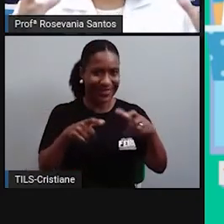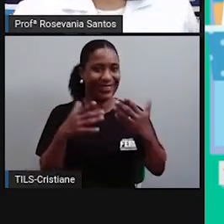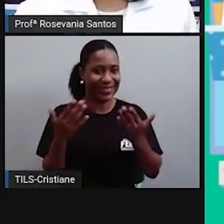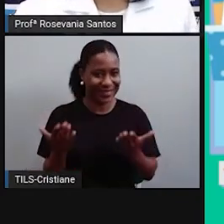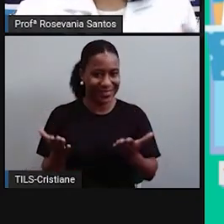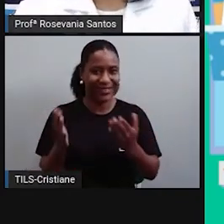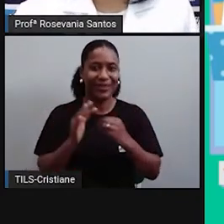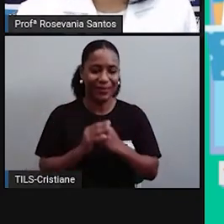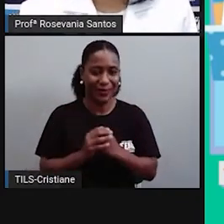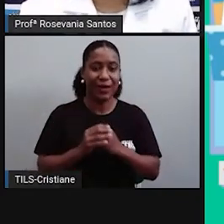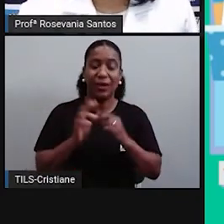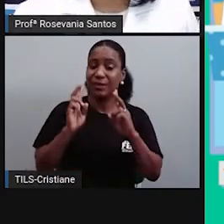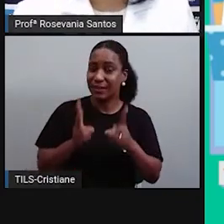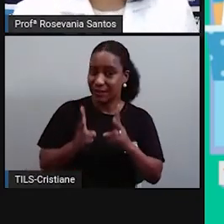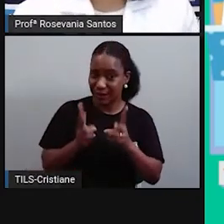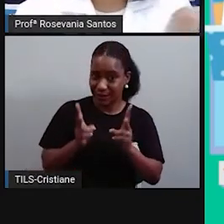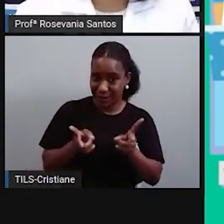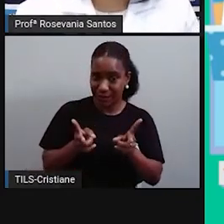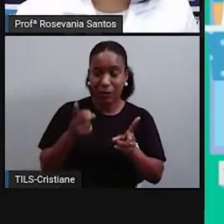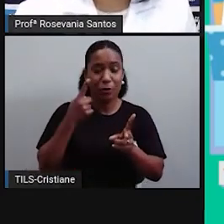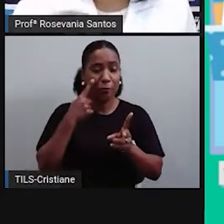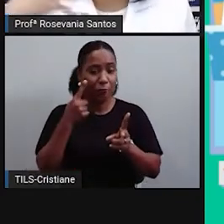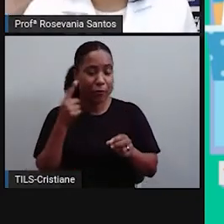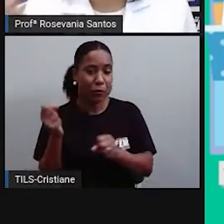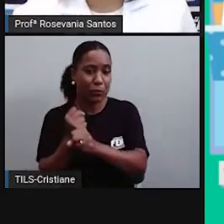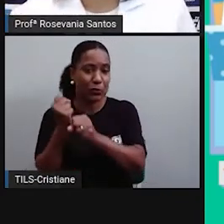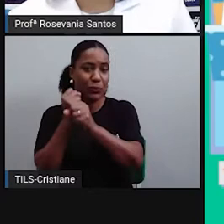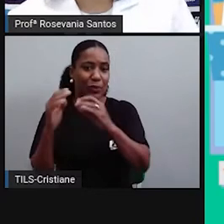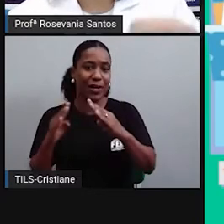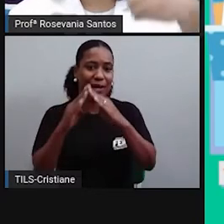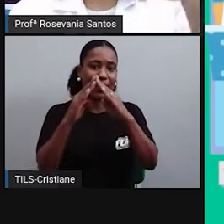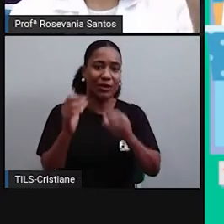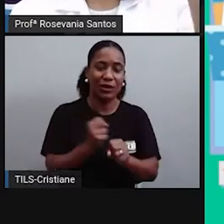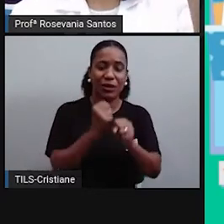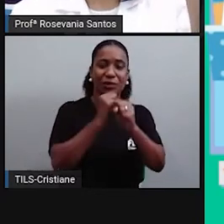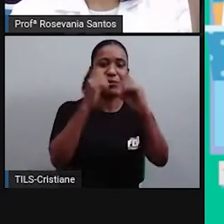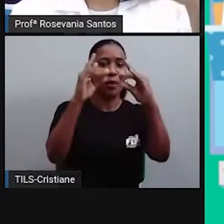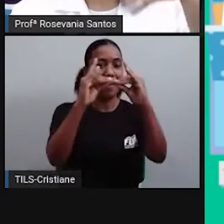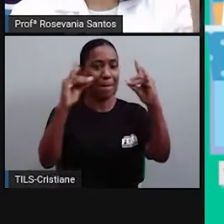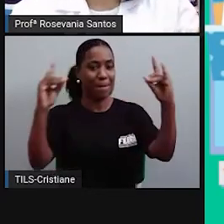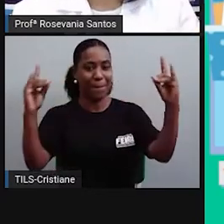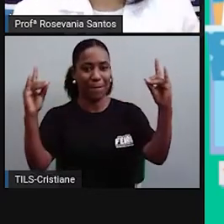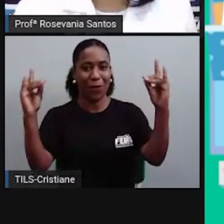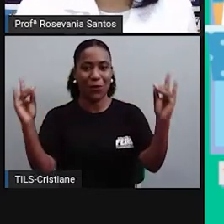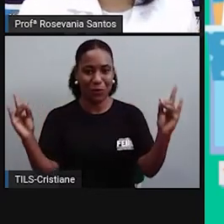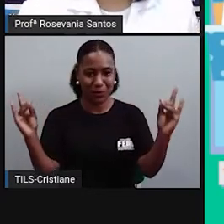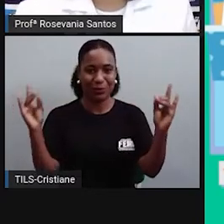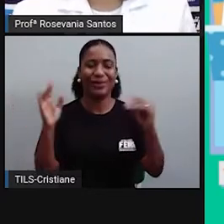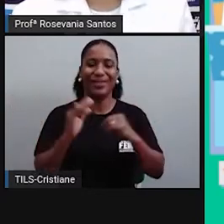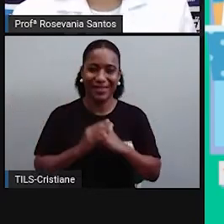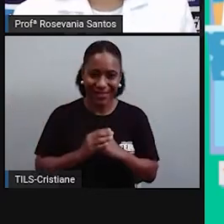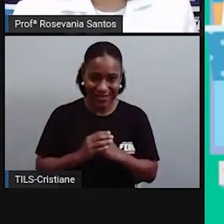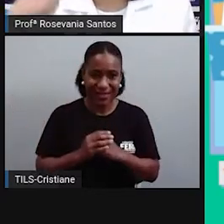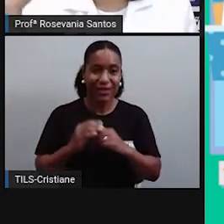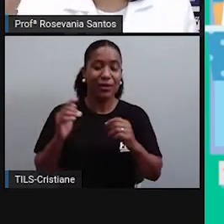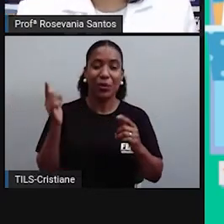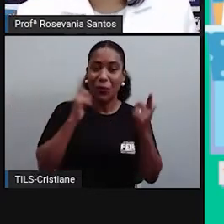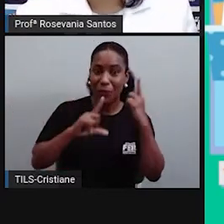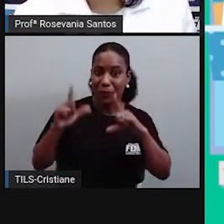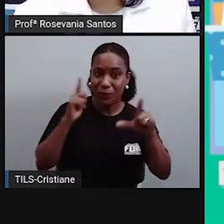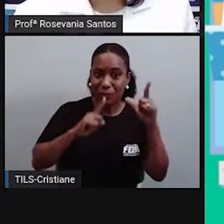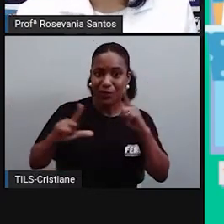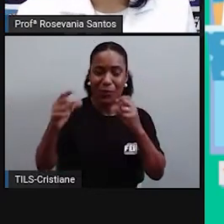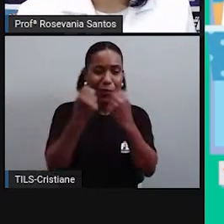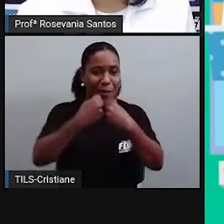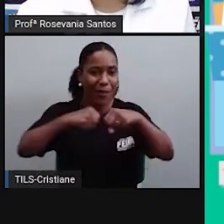então, toda vez que eu mexo, eu construo uma casa, eu construo uma ponte, uma ponte, que eu conquisto um novo território, um